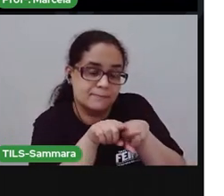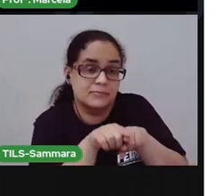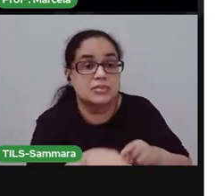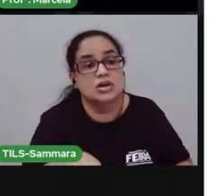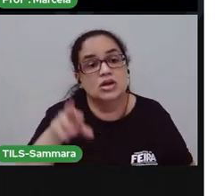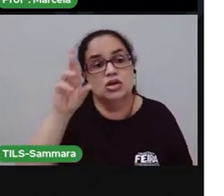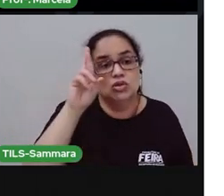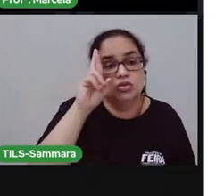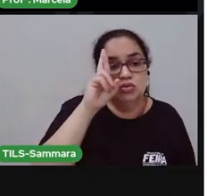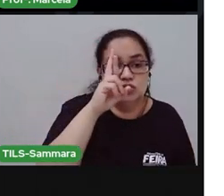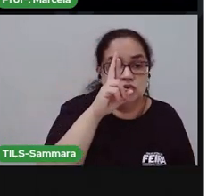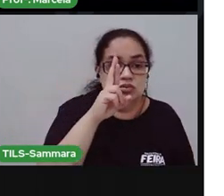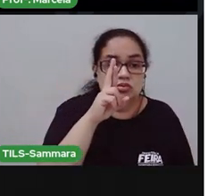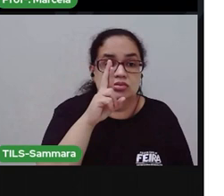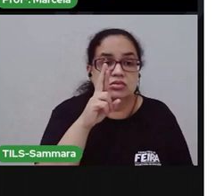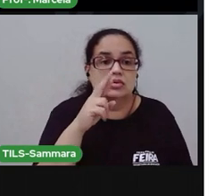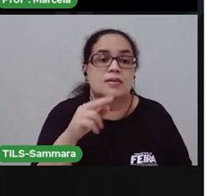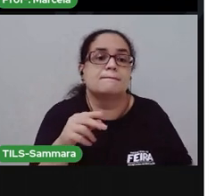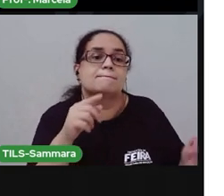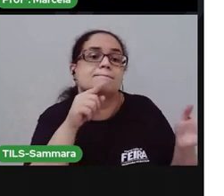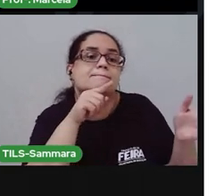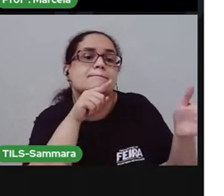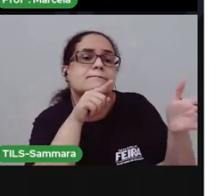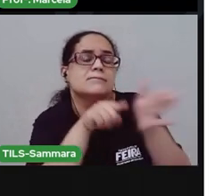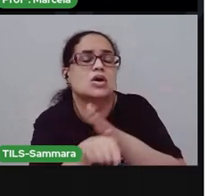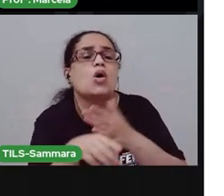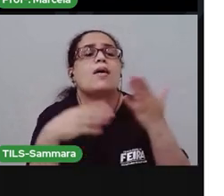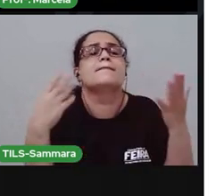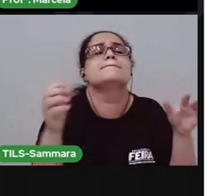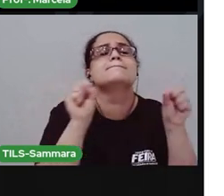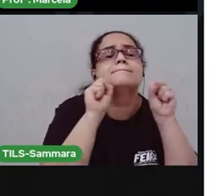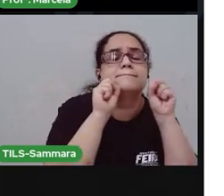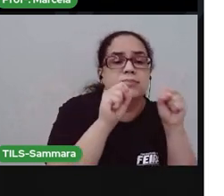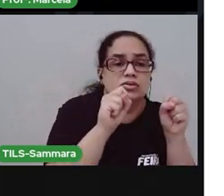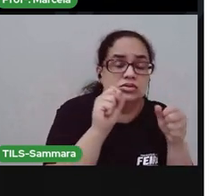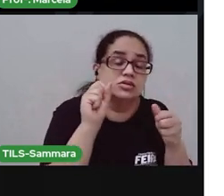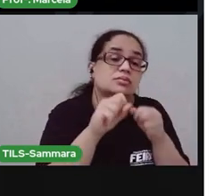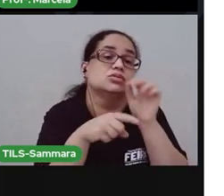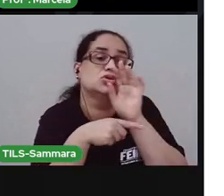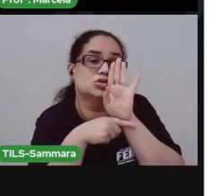responsável que está com você. Pergunta, o que é que eu posso fazer para te ajudar?